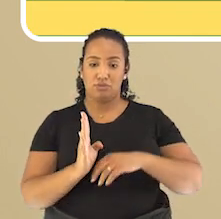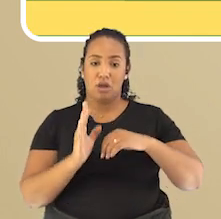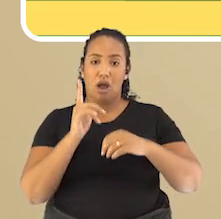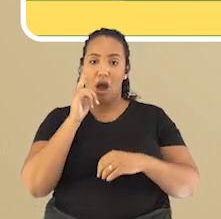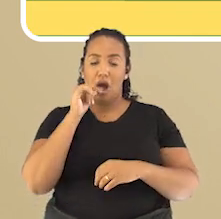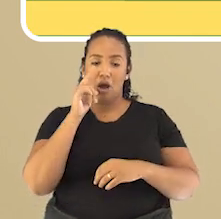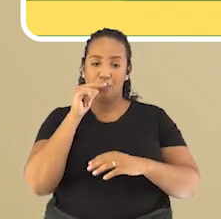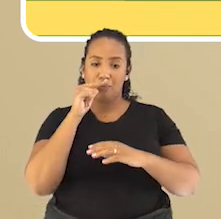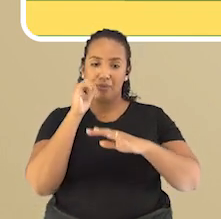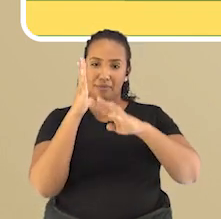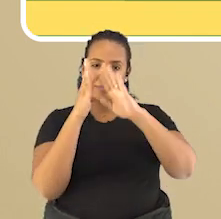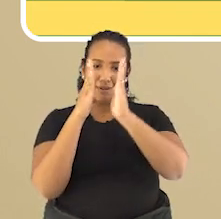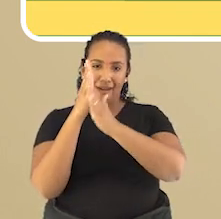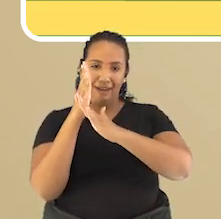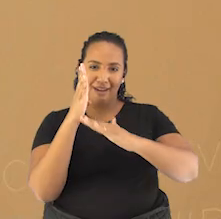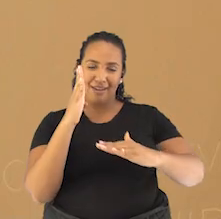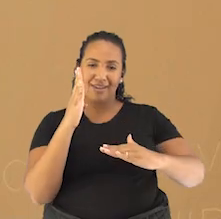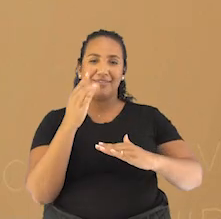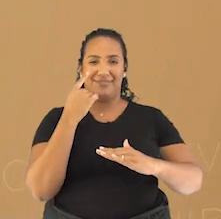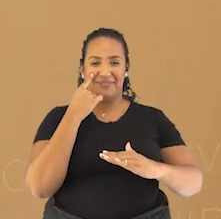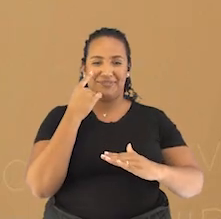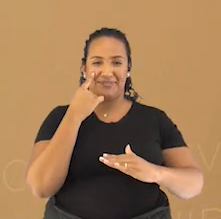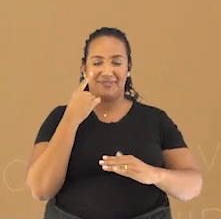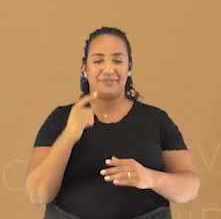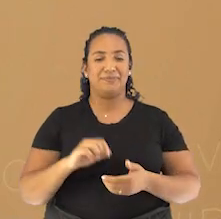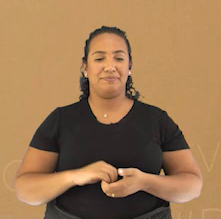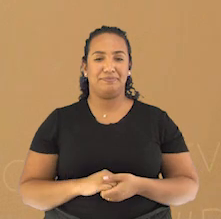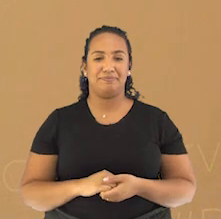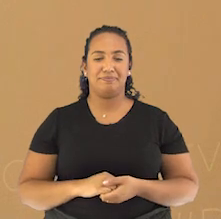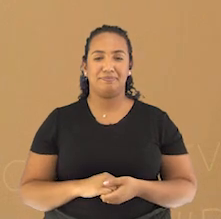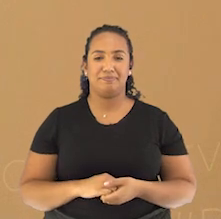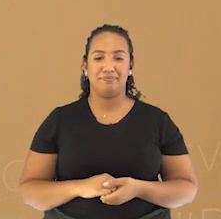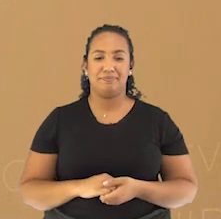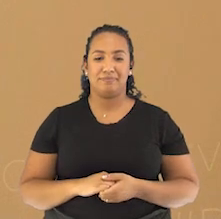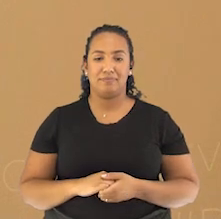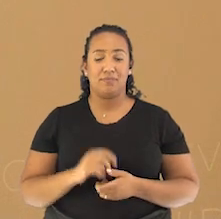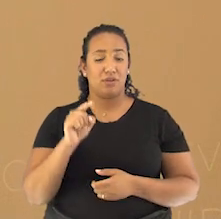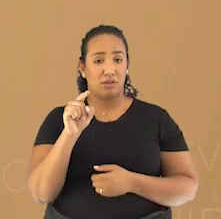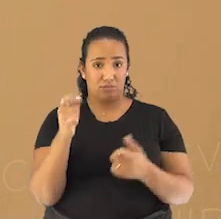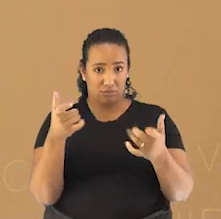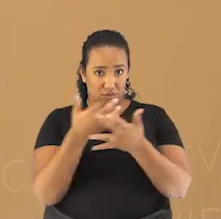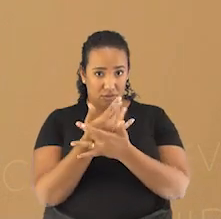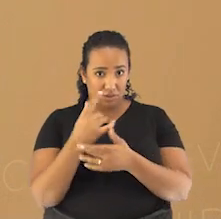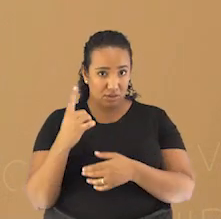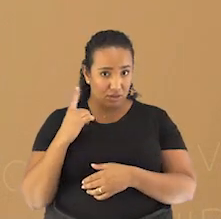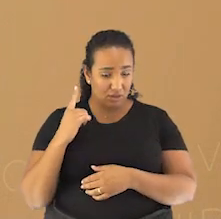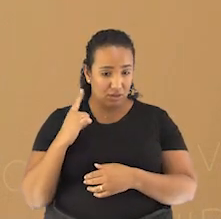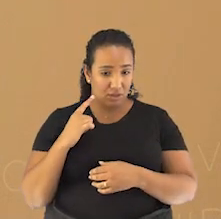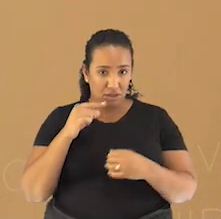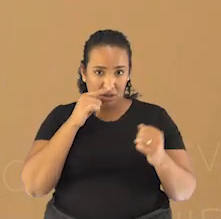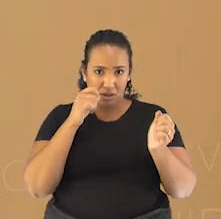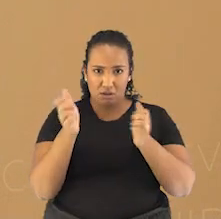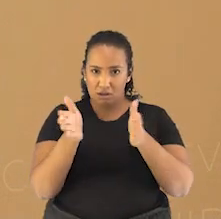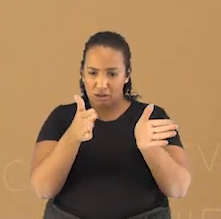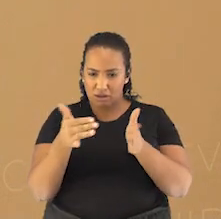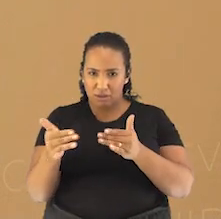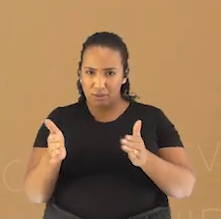é ele que banha o Espírito Santo também. E quanto aos rios? Sua cidade tem algum rio que passa aí por ela?